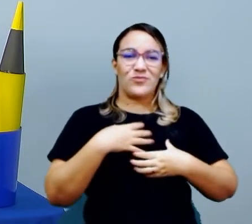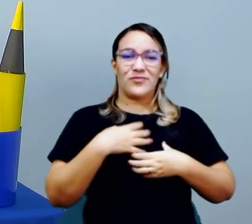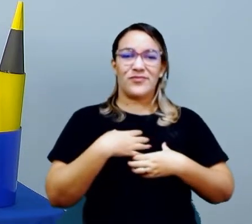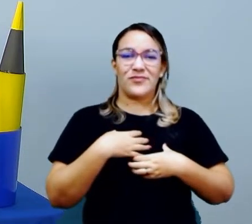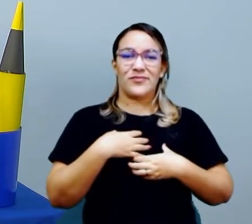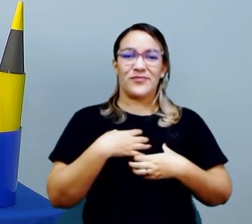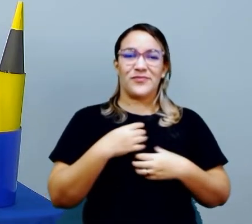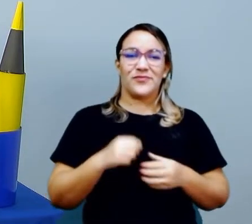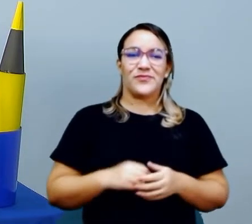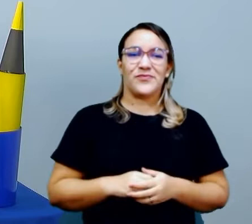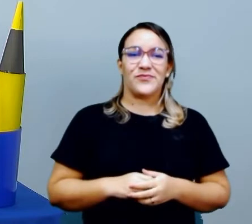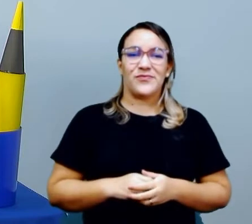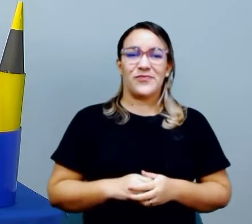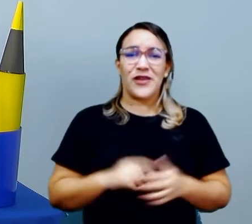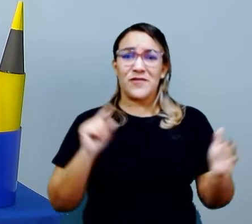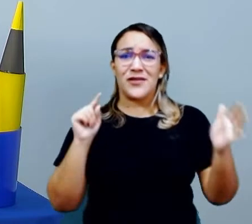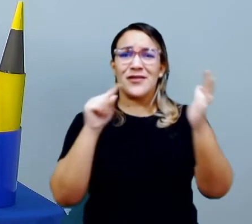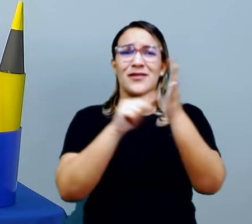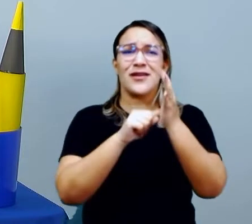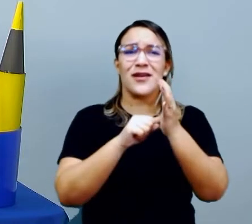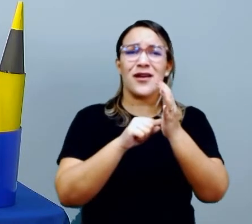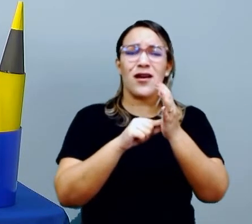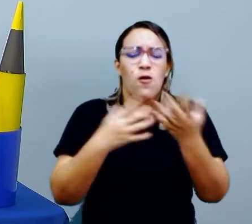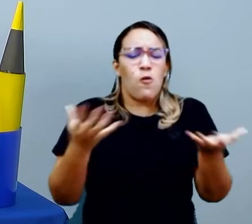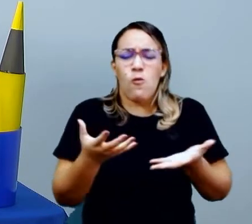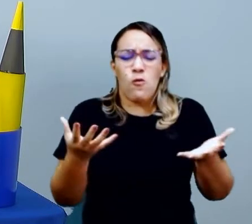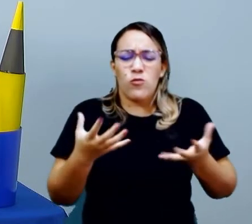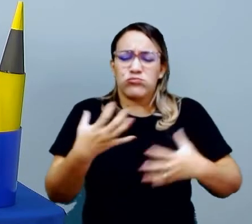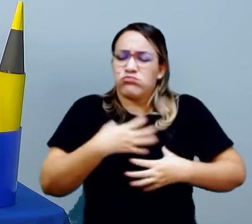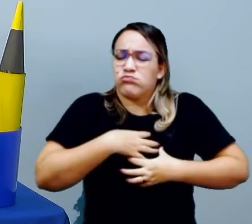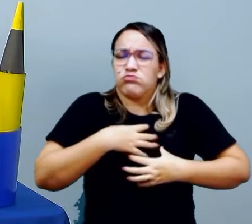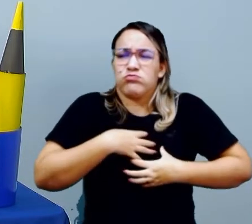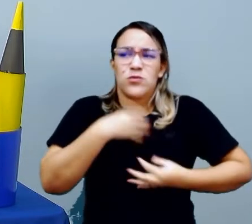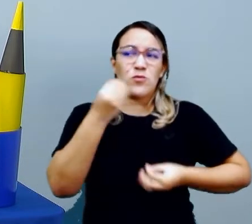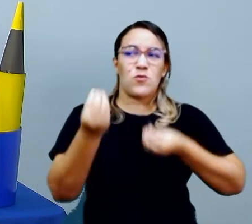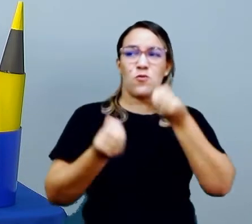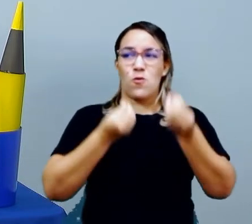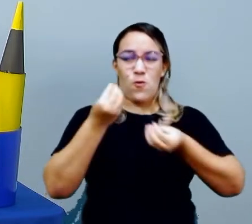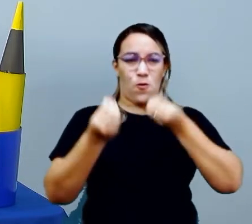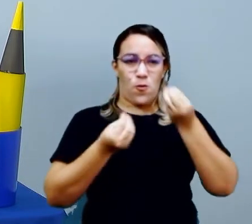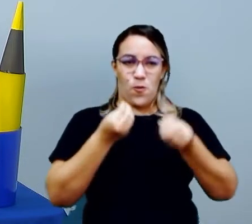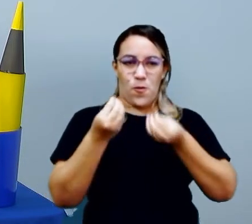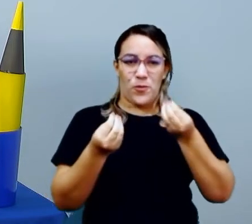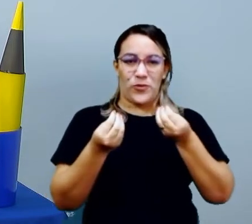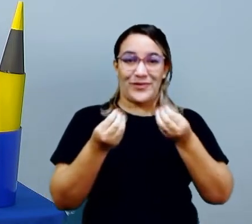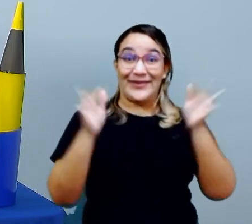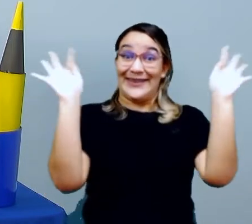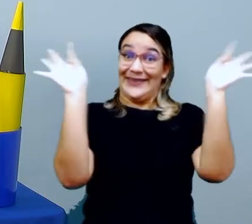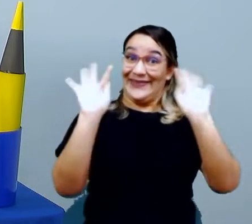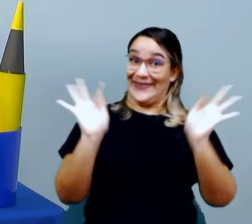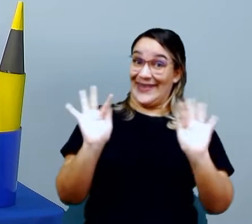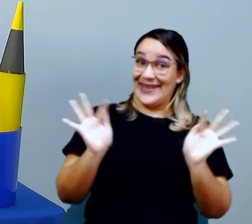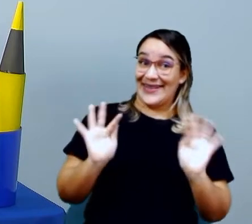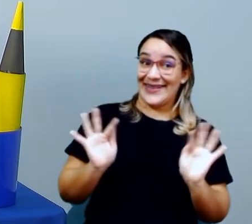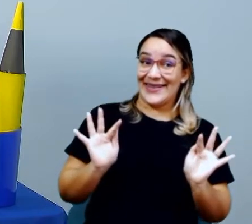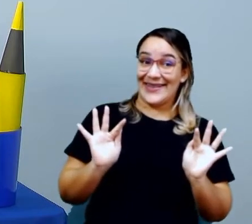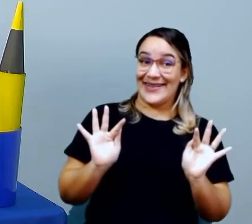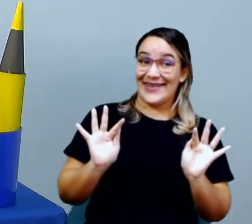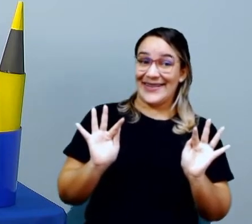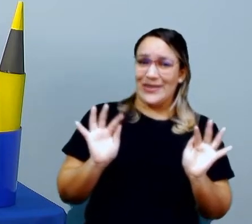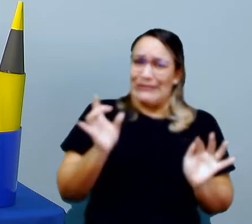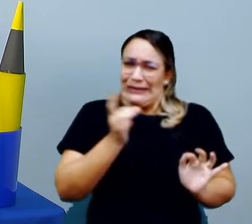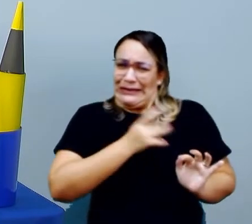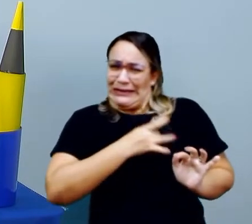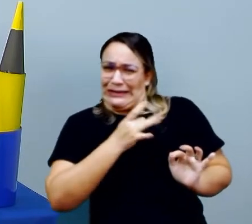vai indicar como está, como a gente está se sentindo hoje, né? Se a gente está feliz, se a gente está